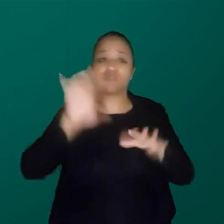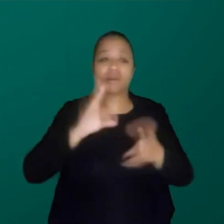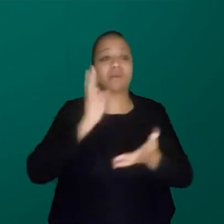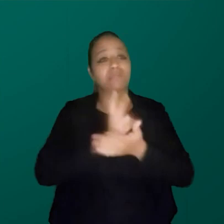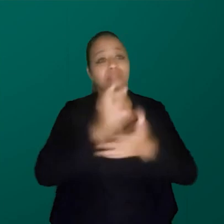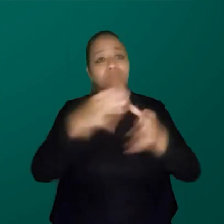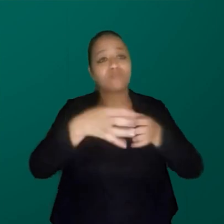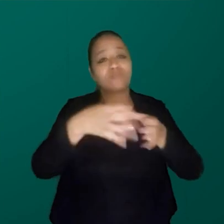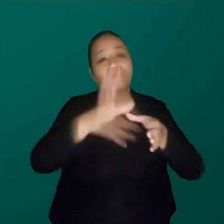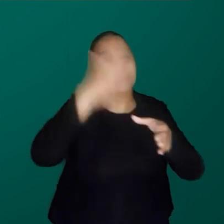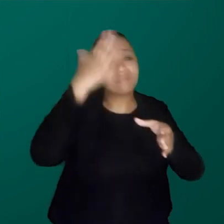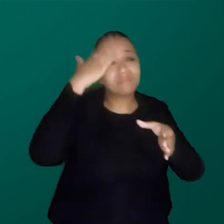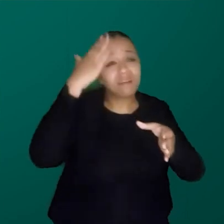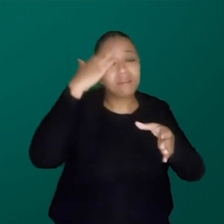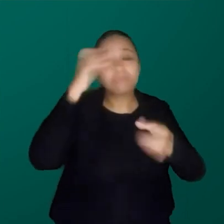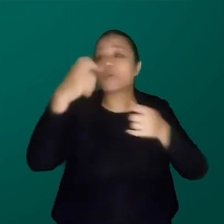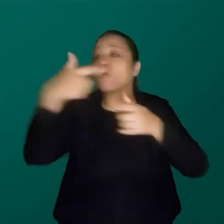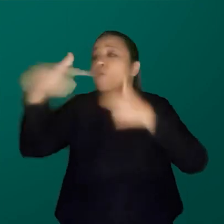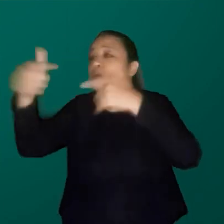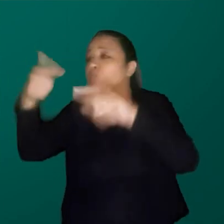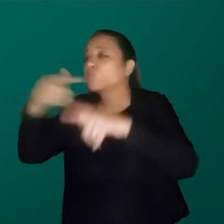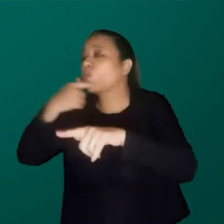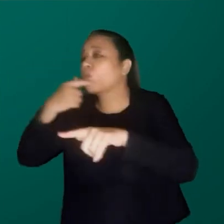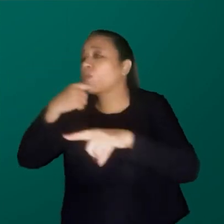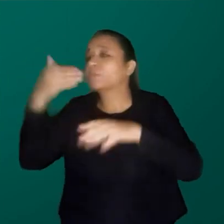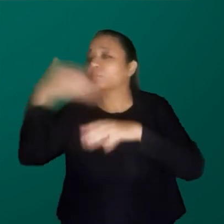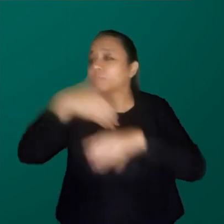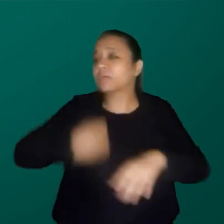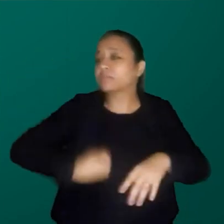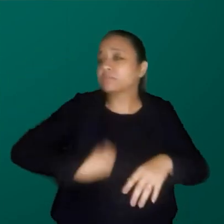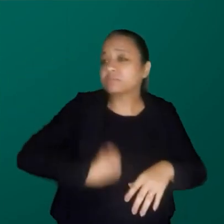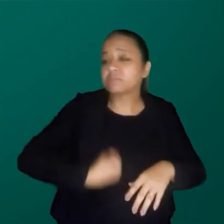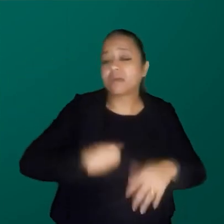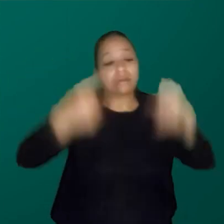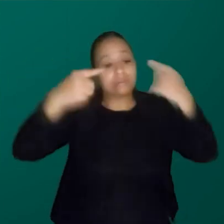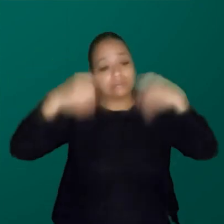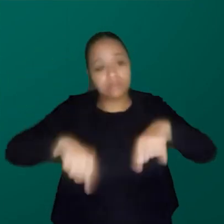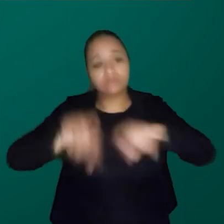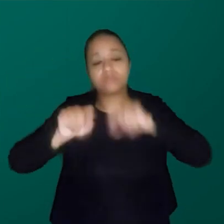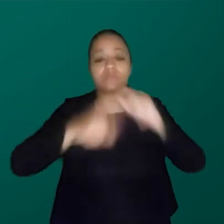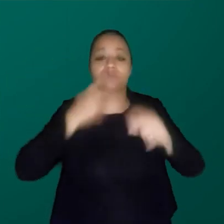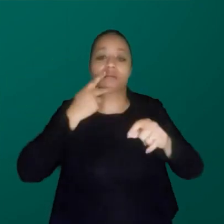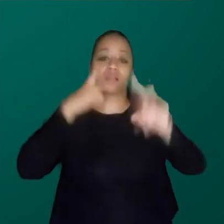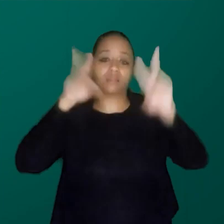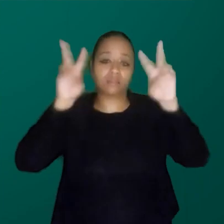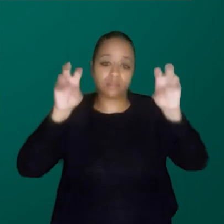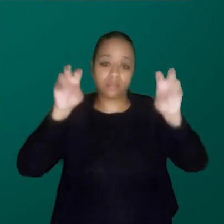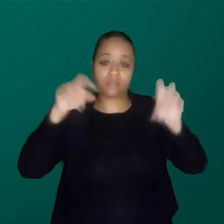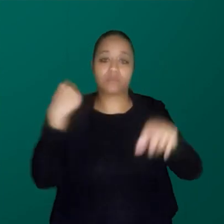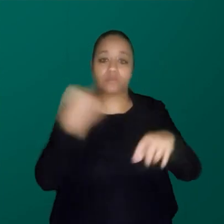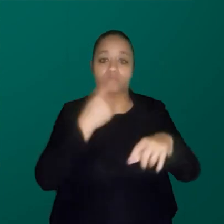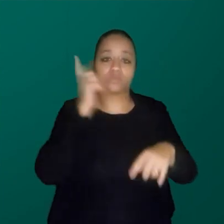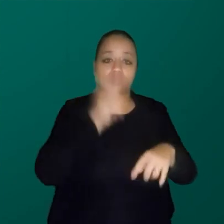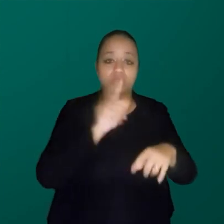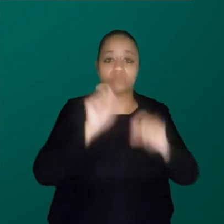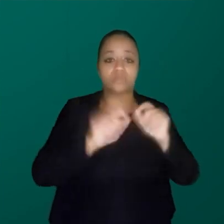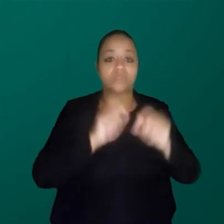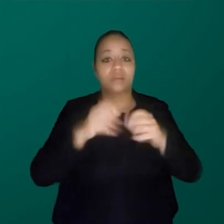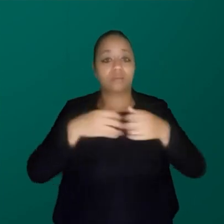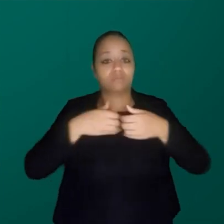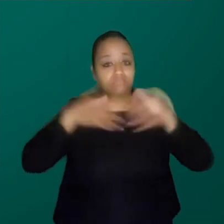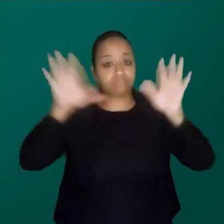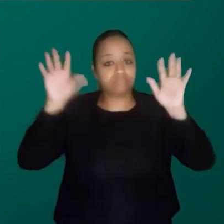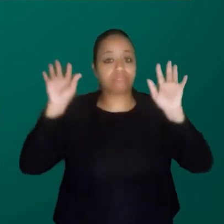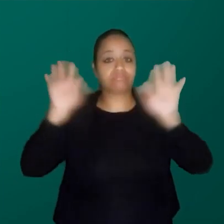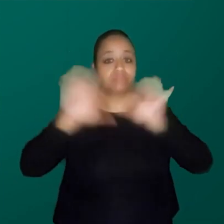sabem do que a gente vai falar estejam presentes. Então, o grande desafio que a gente tem quando a gente fala desses temas é a gente conseguir estourar essa bolha. E aí